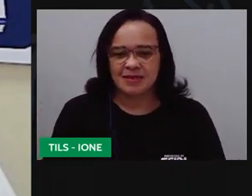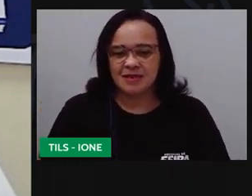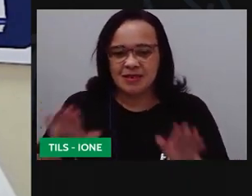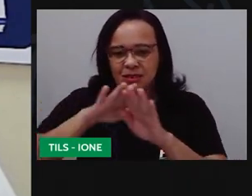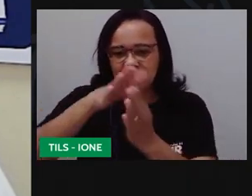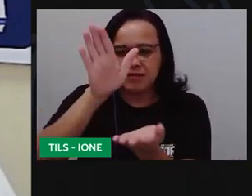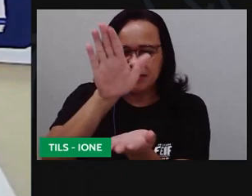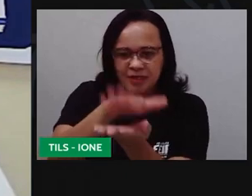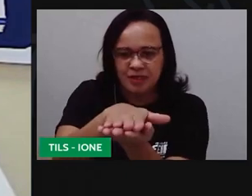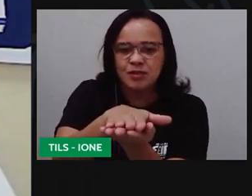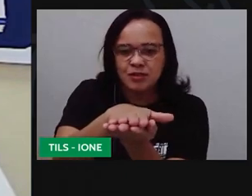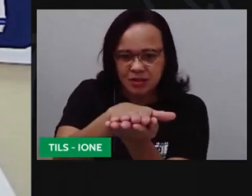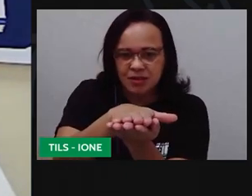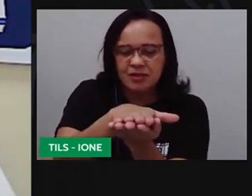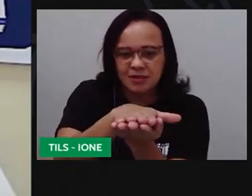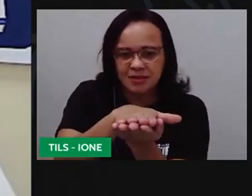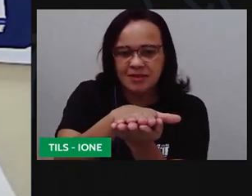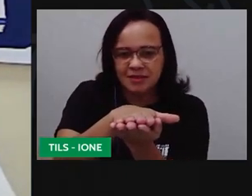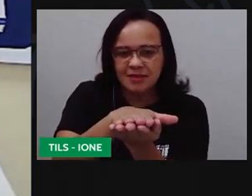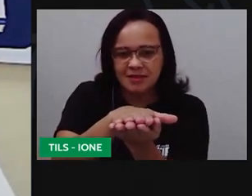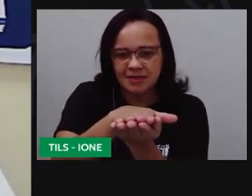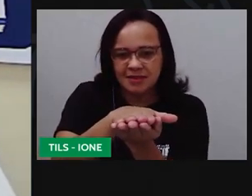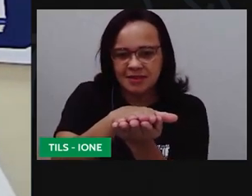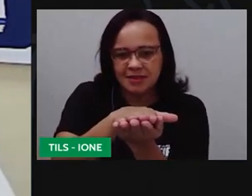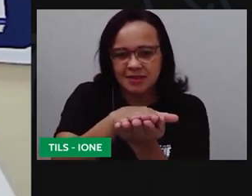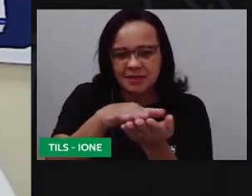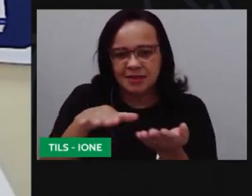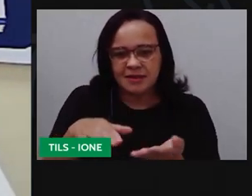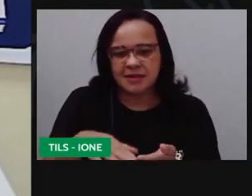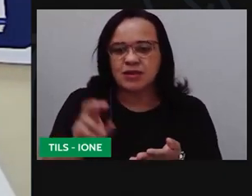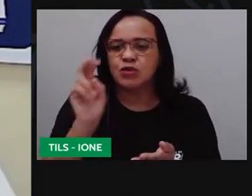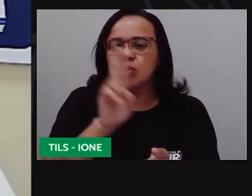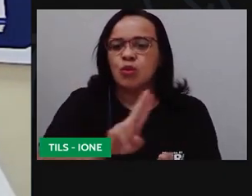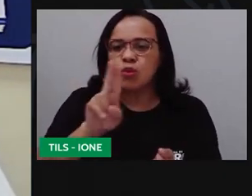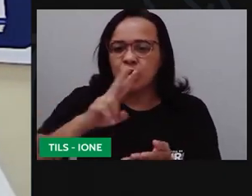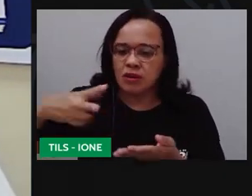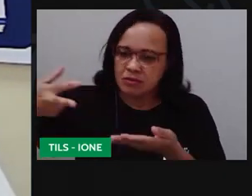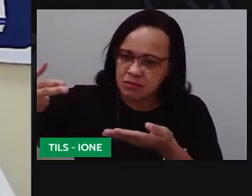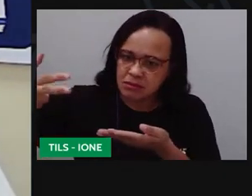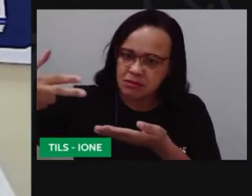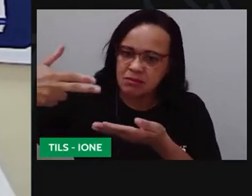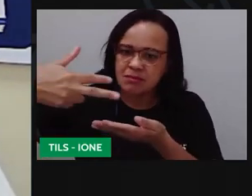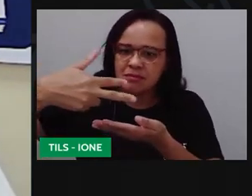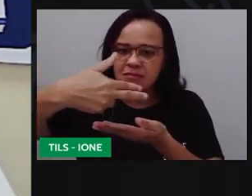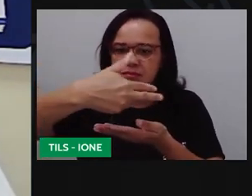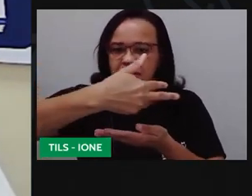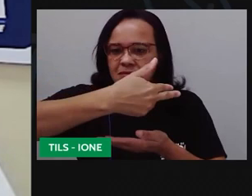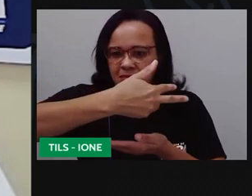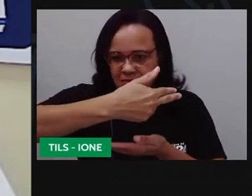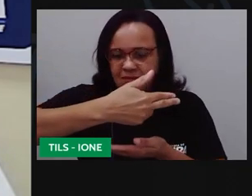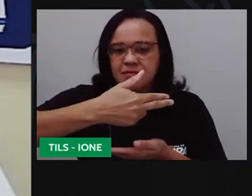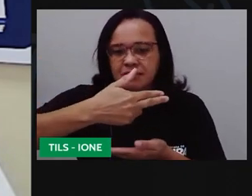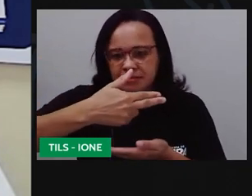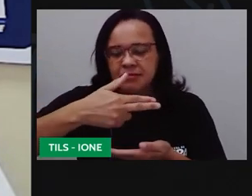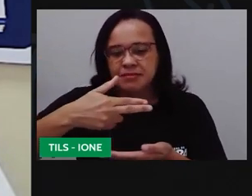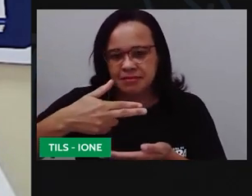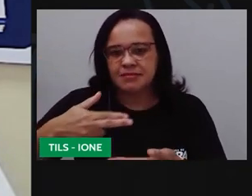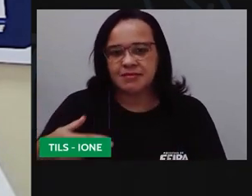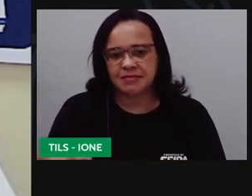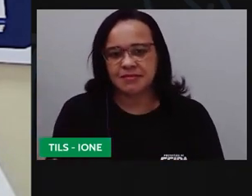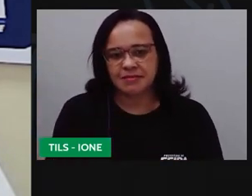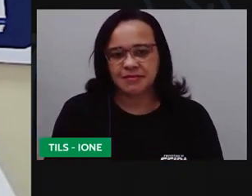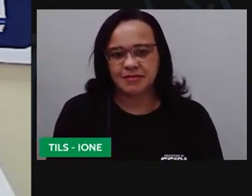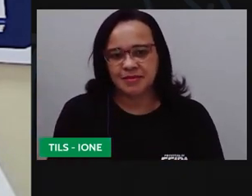fechou e aí aqui cheguei aqui nessa parte né eu vou usar o que? minha tesoura pra poder cortar ó